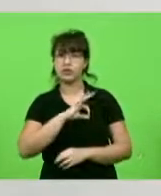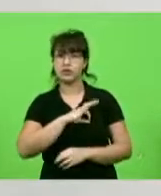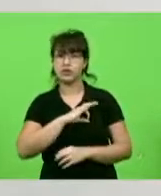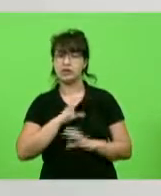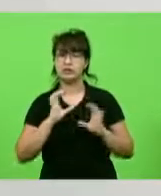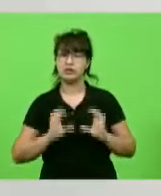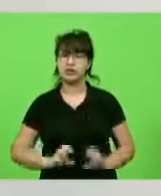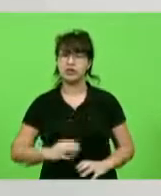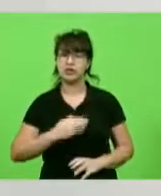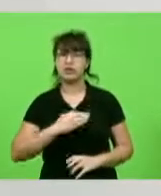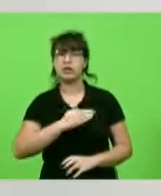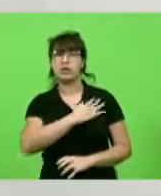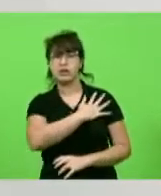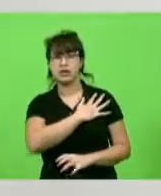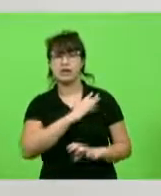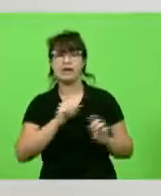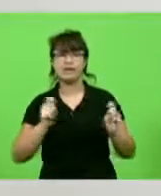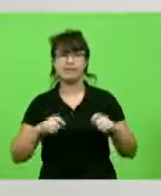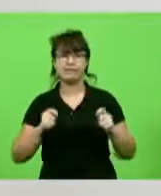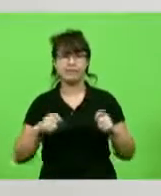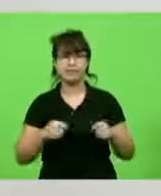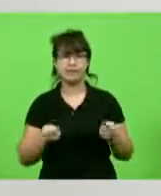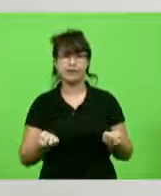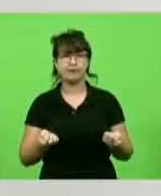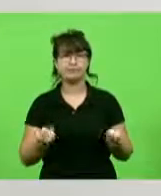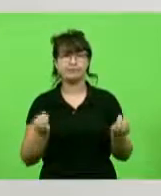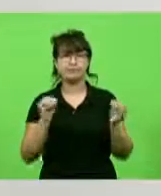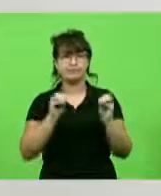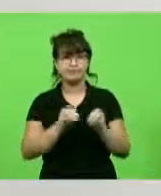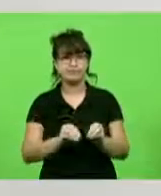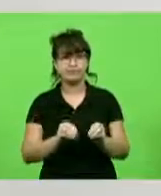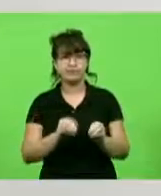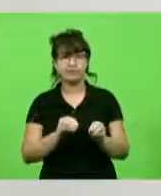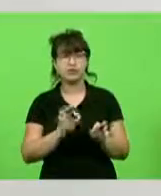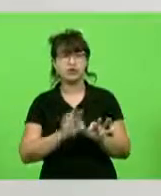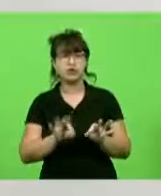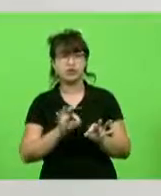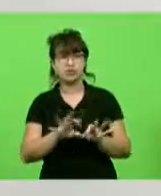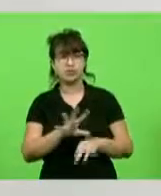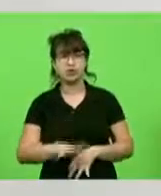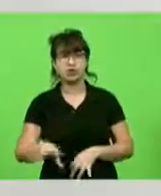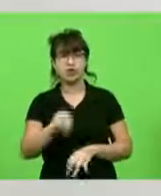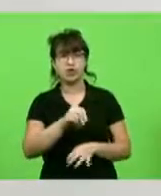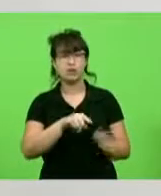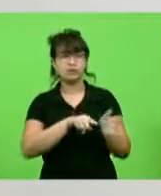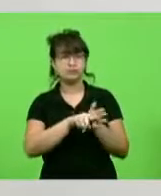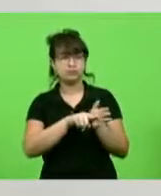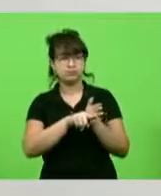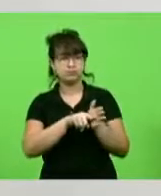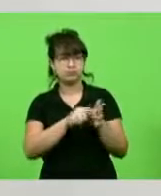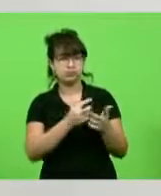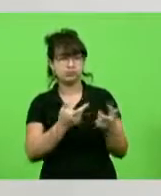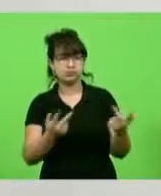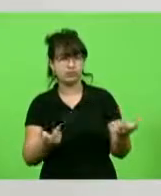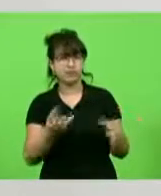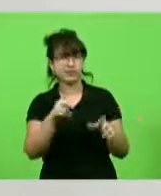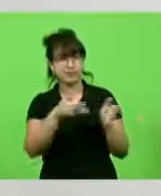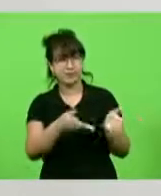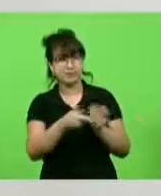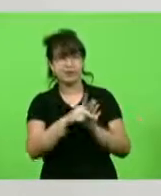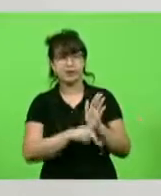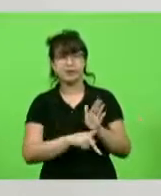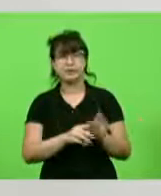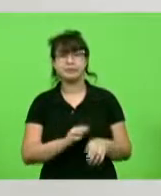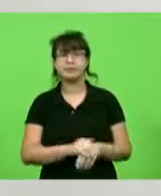conseguimos ainda inserir o Instituto Geral de Perícia nesse programa. O deputado Nilson Berlanda, valente colega aqui